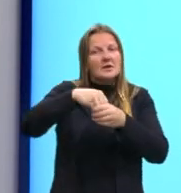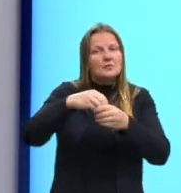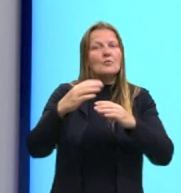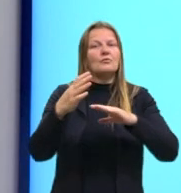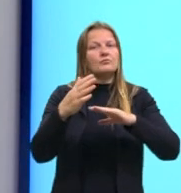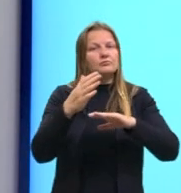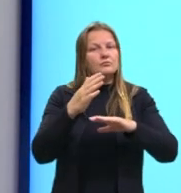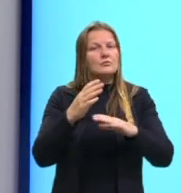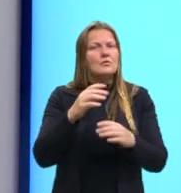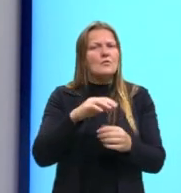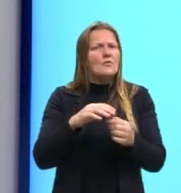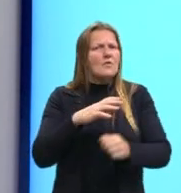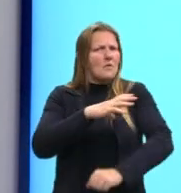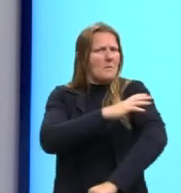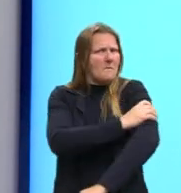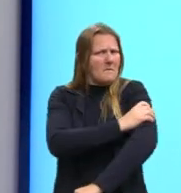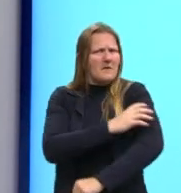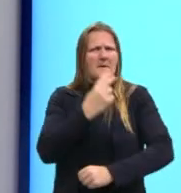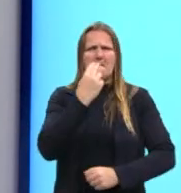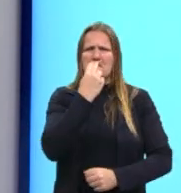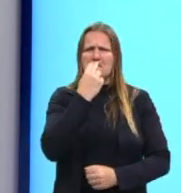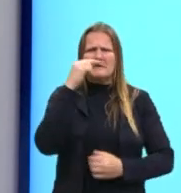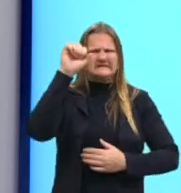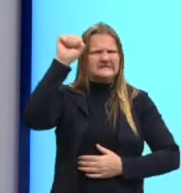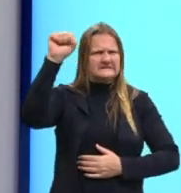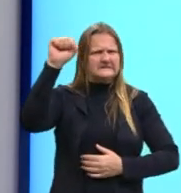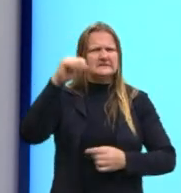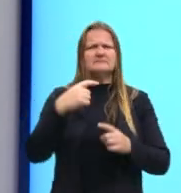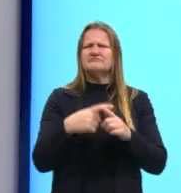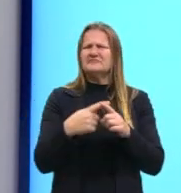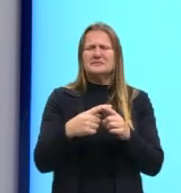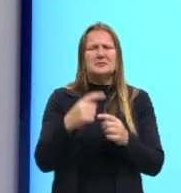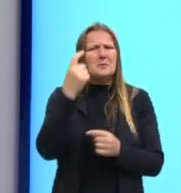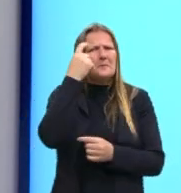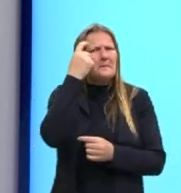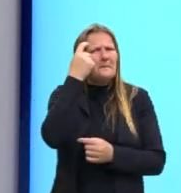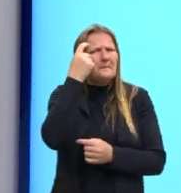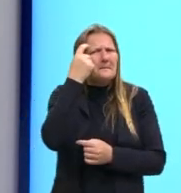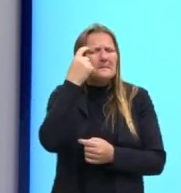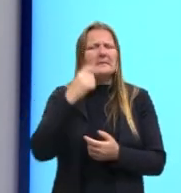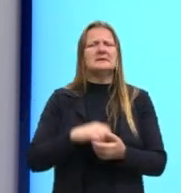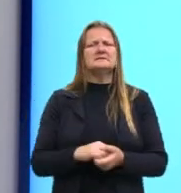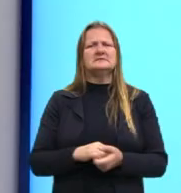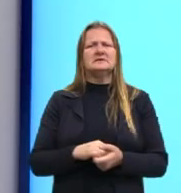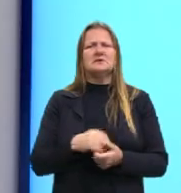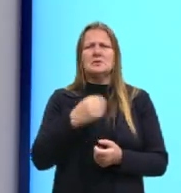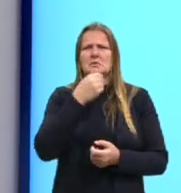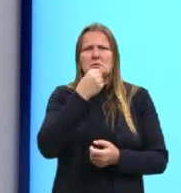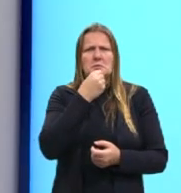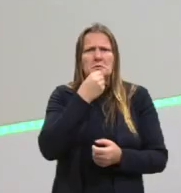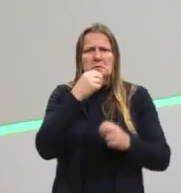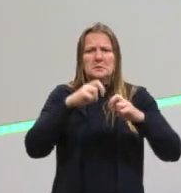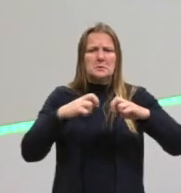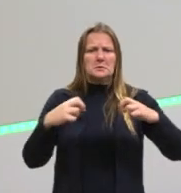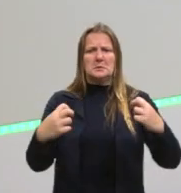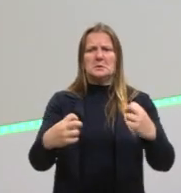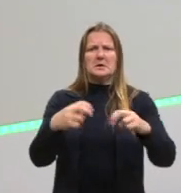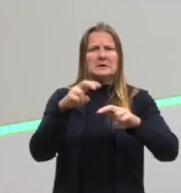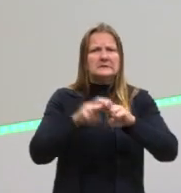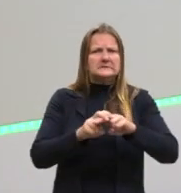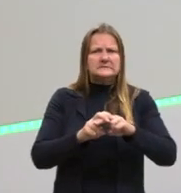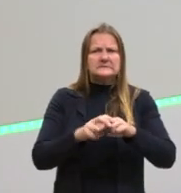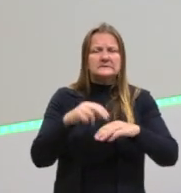O fascismo e o nazismo eram construções mentais. Os caras sentaram em uma sala e